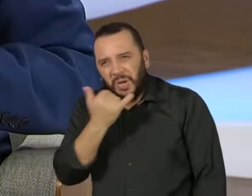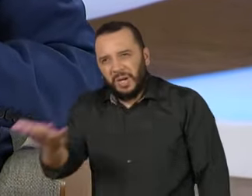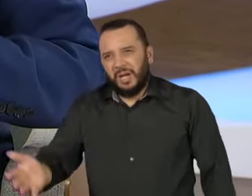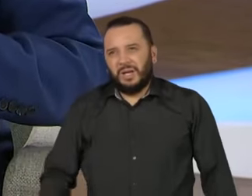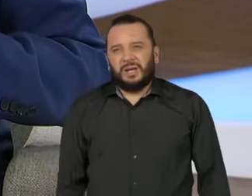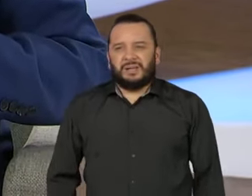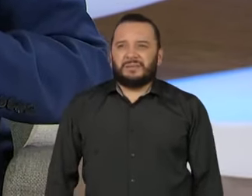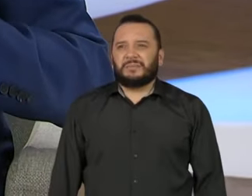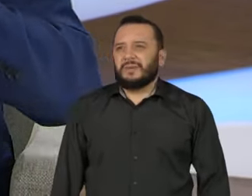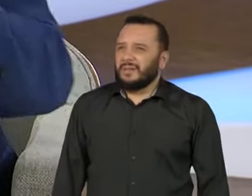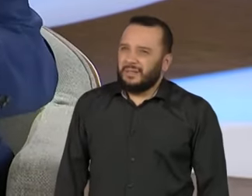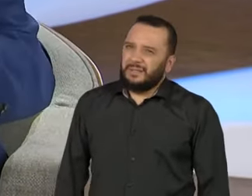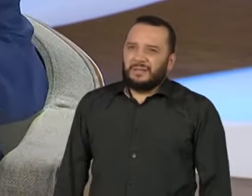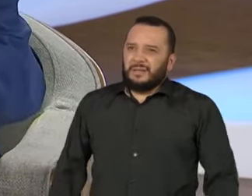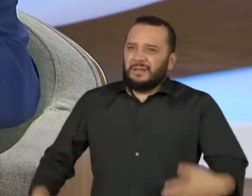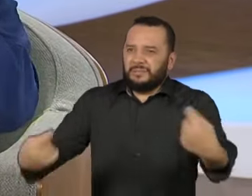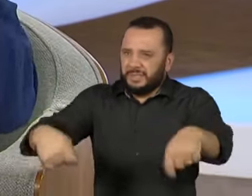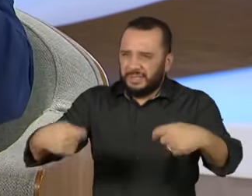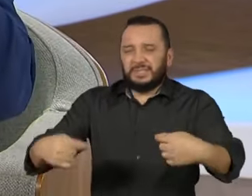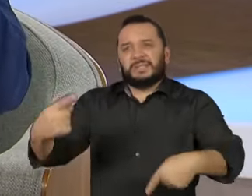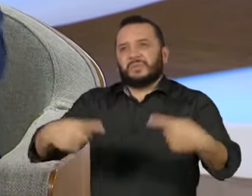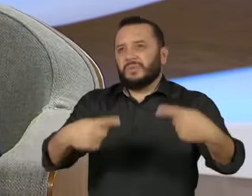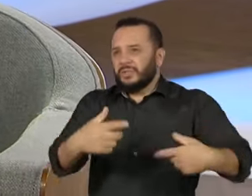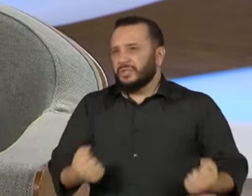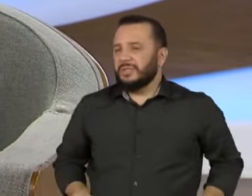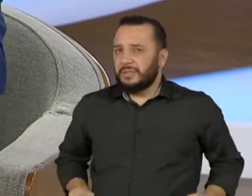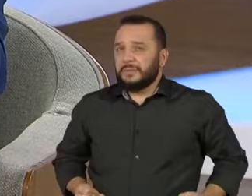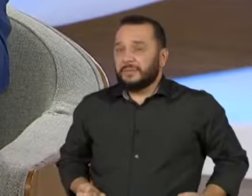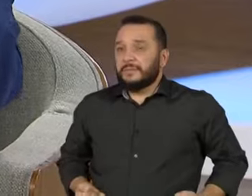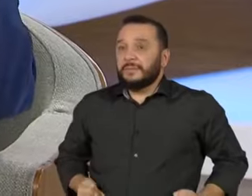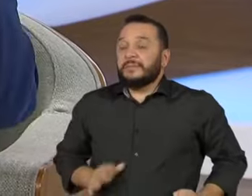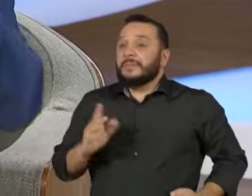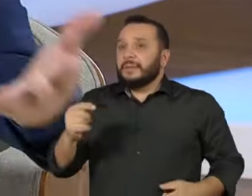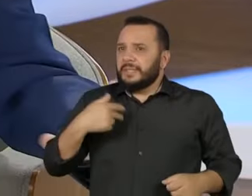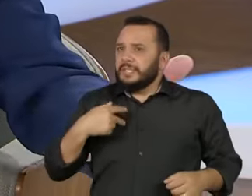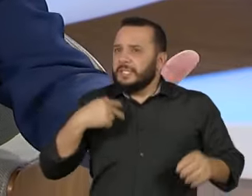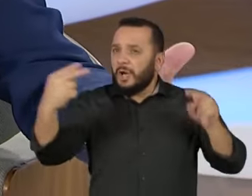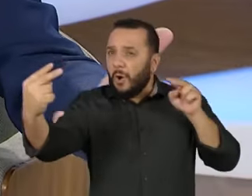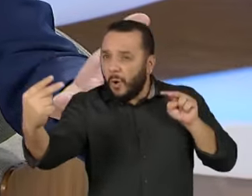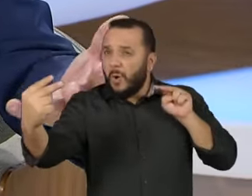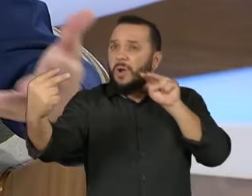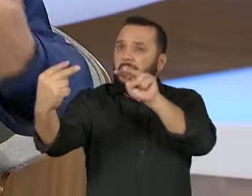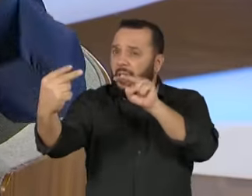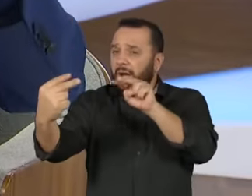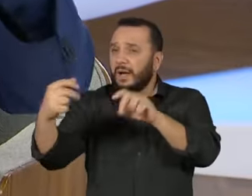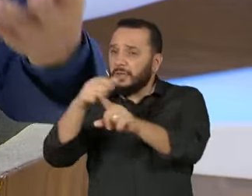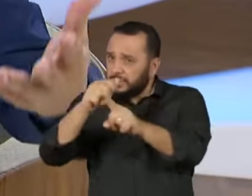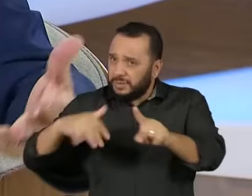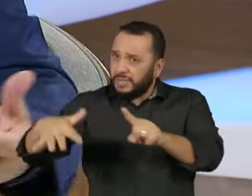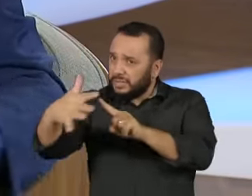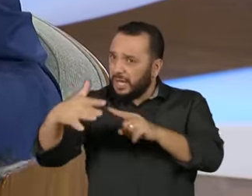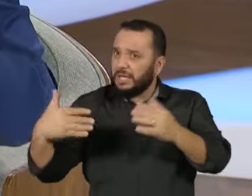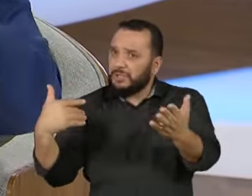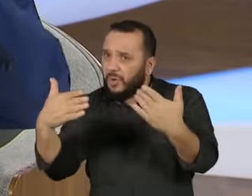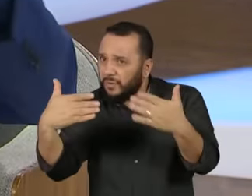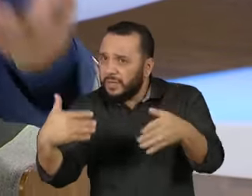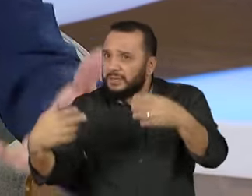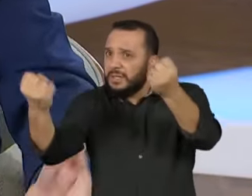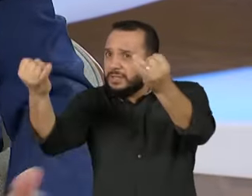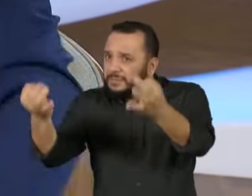isso, isso é que nós vamos discutir. Agora, tem que olhar no branco do olho, no fundo do olho da sociedade, conversar,